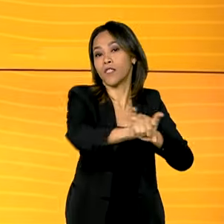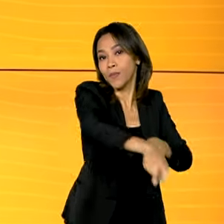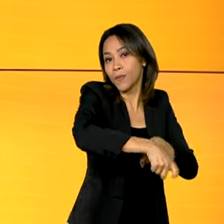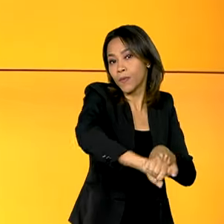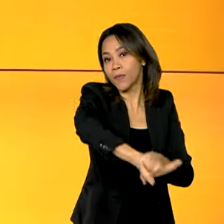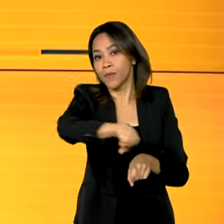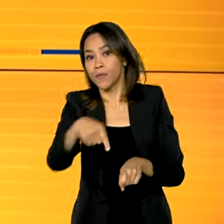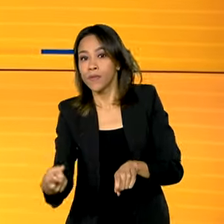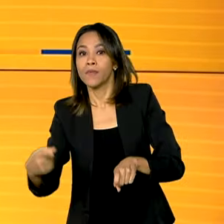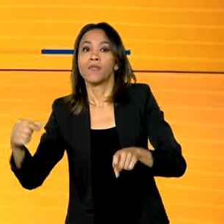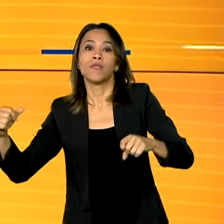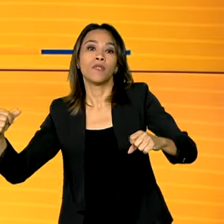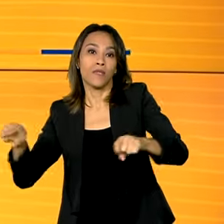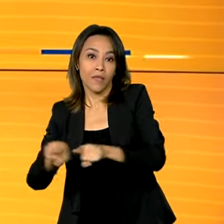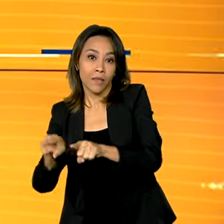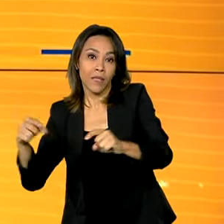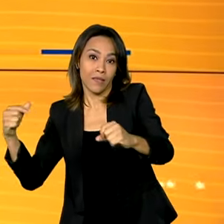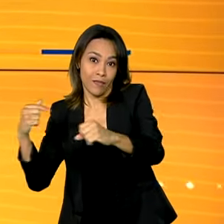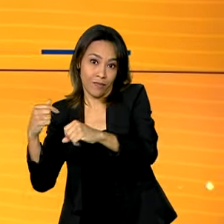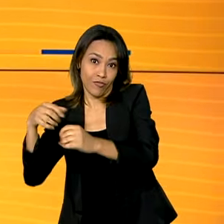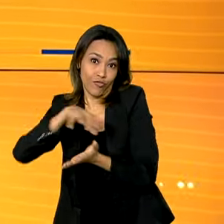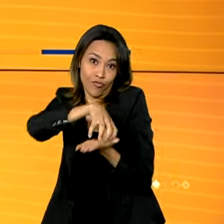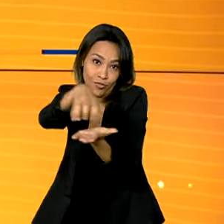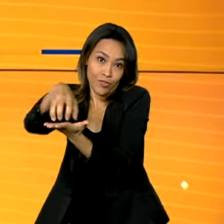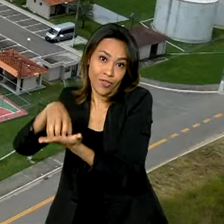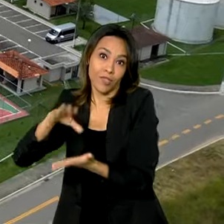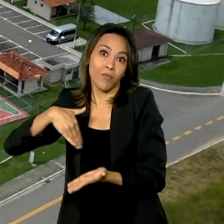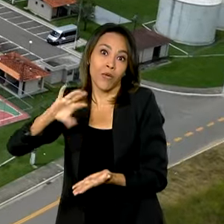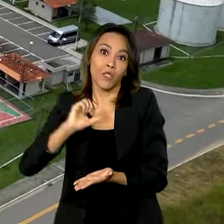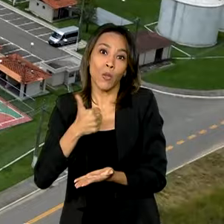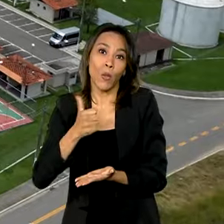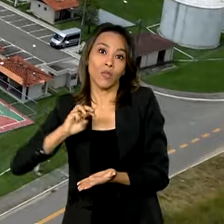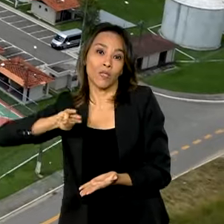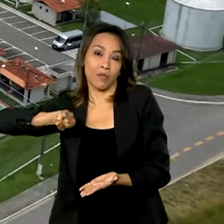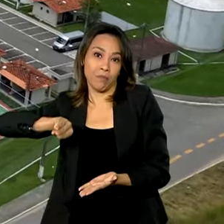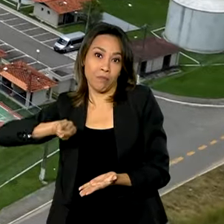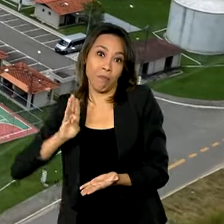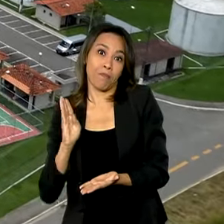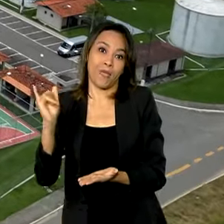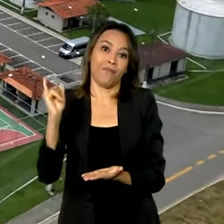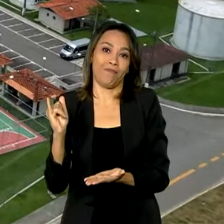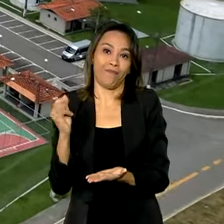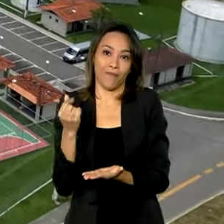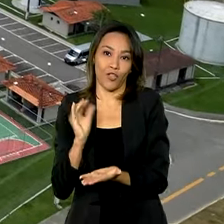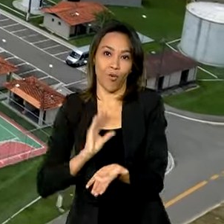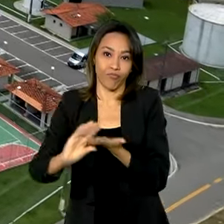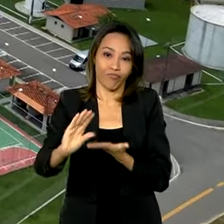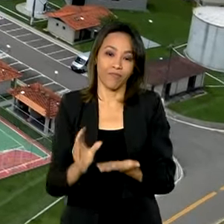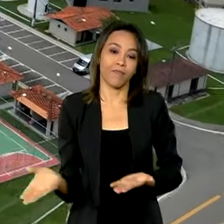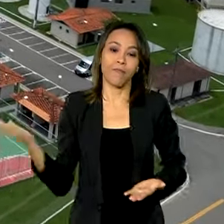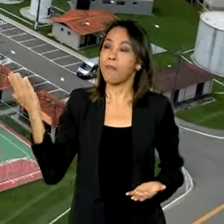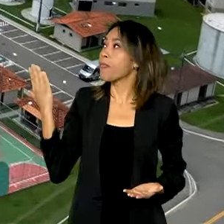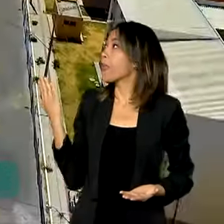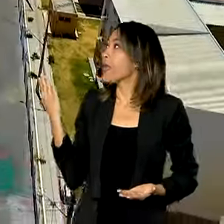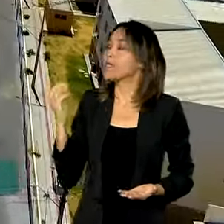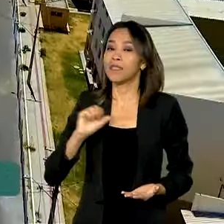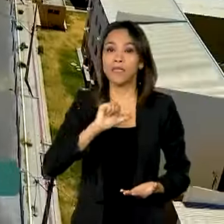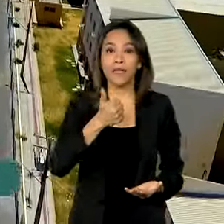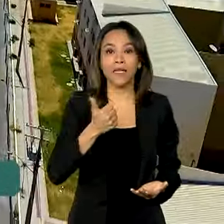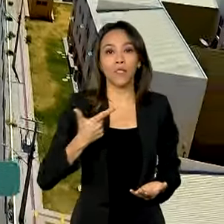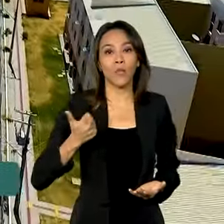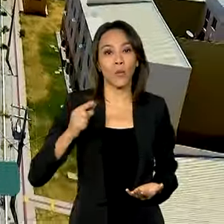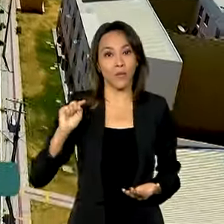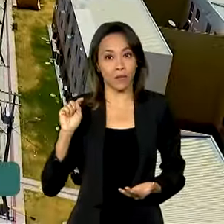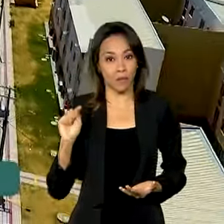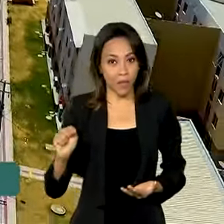São mais de 11 bilhões de reais em investimentos. As 112 mil novas moradias do Minha Casa Minha